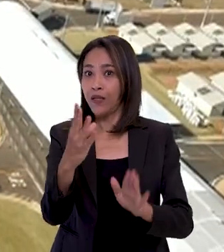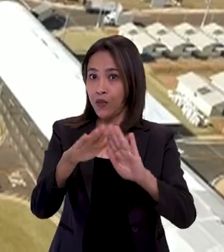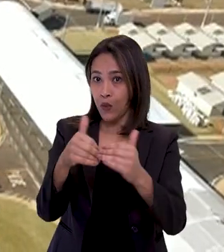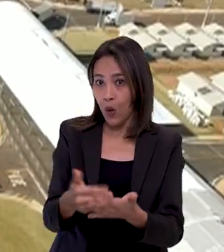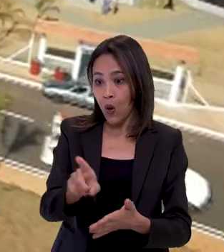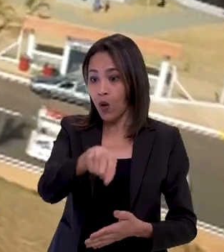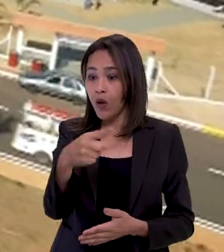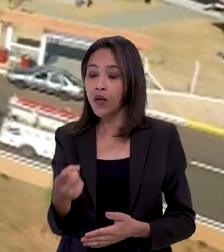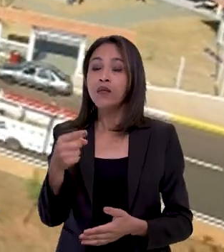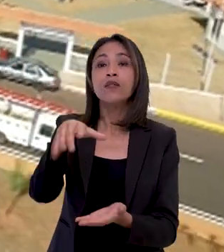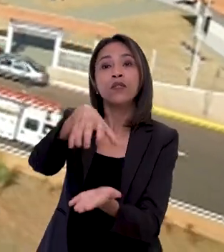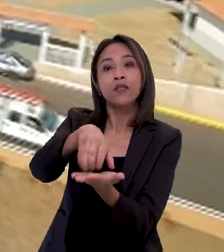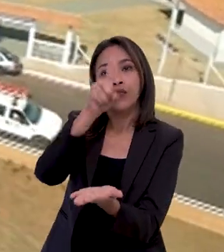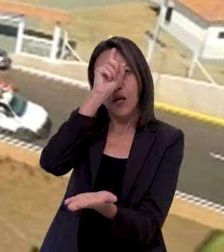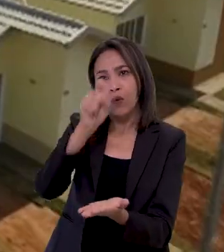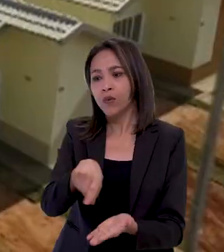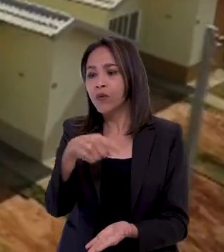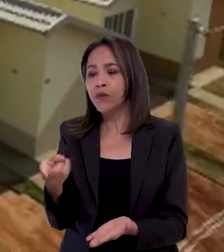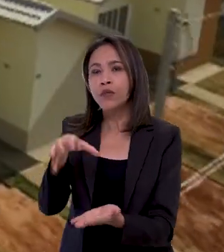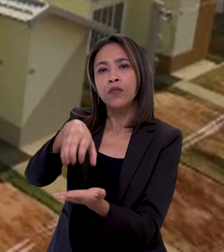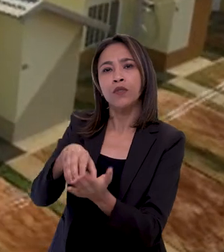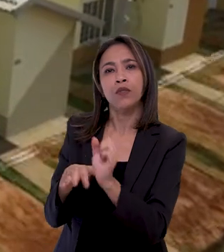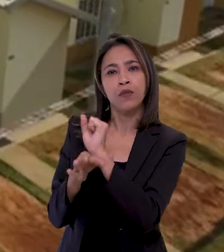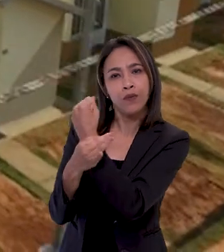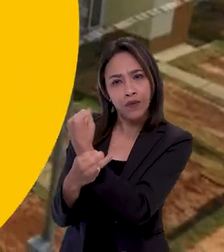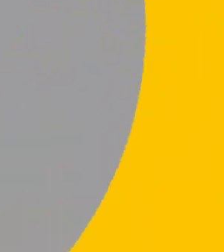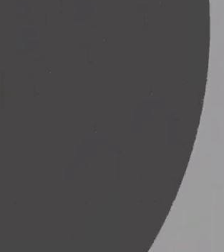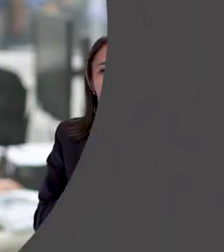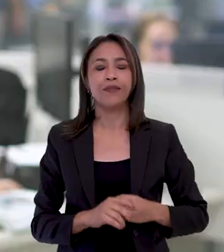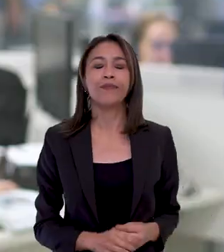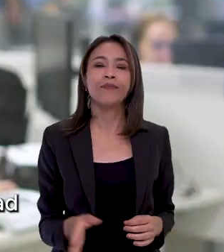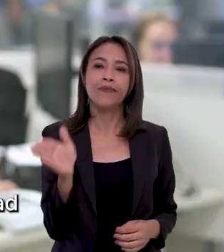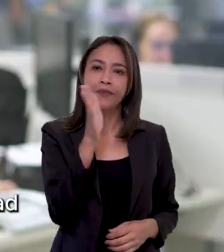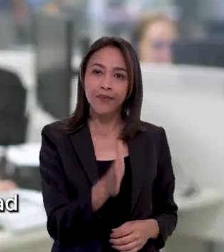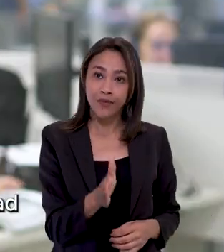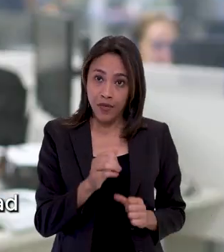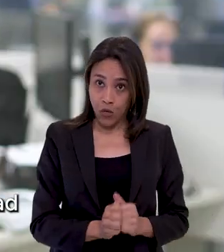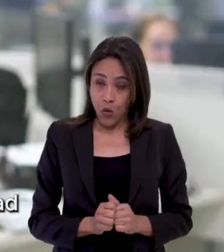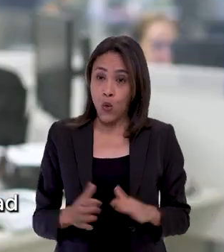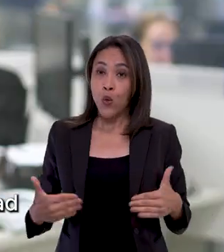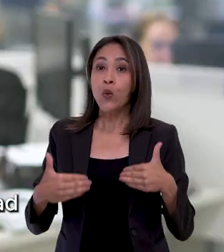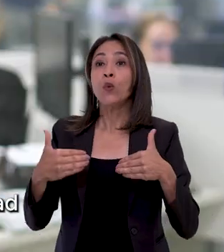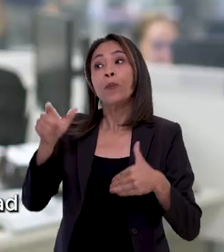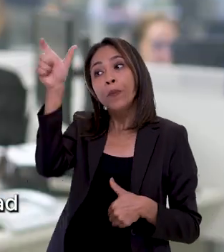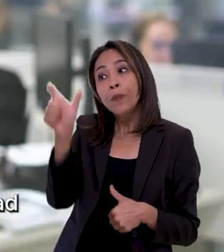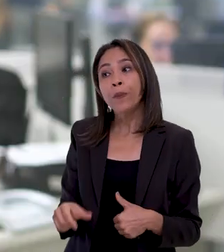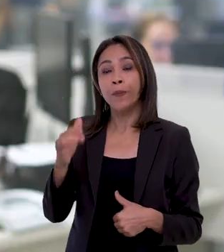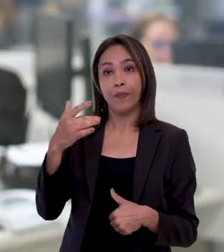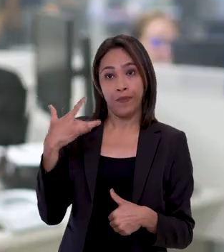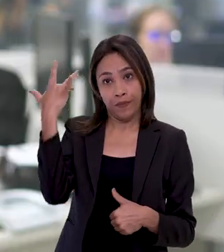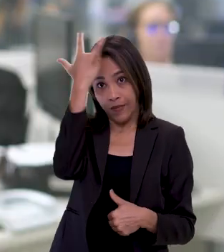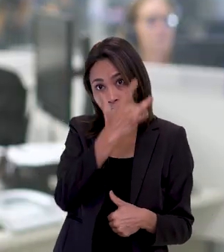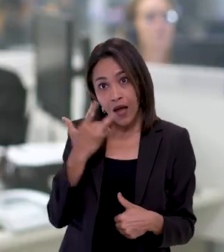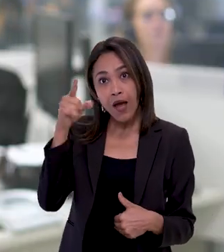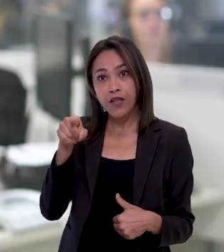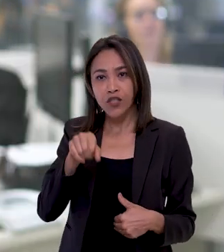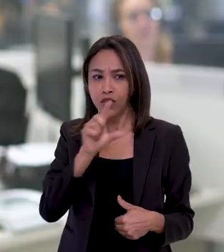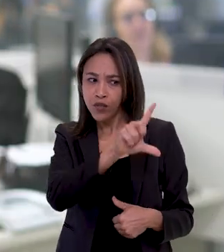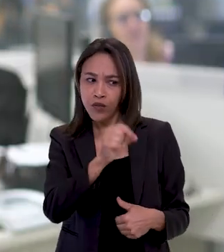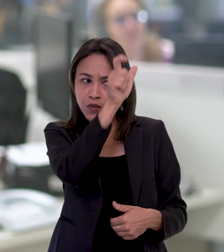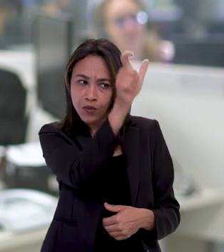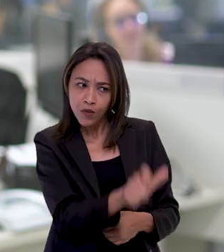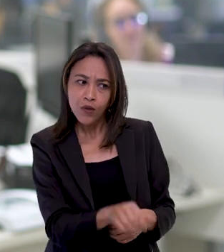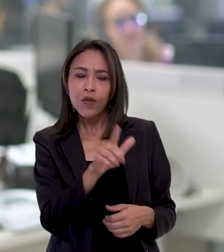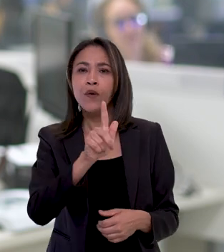escolas, posto de saúde e posto de segurança. O ministro da Fazenda, Fernando Haddad, indicou o Gabriel